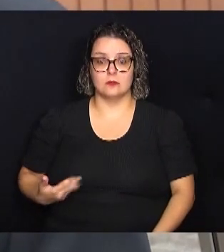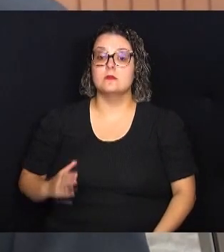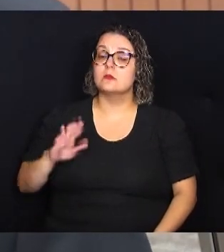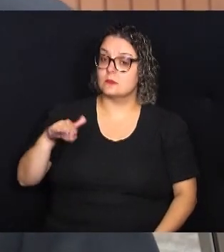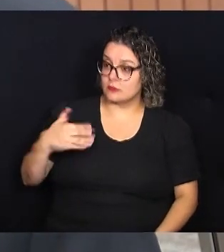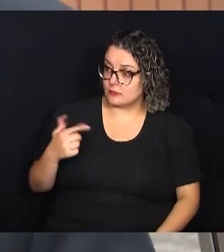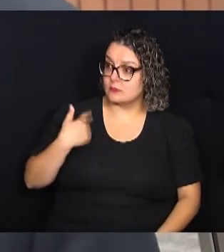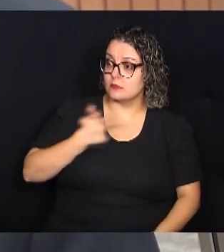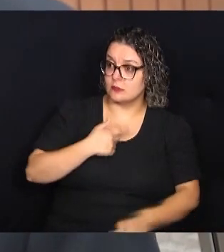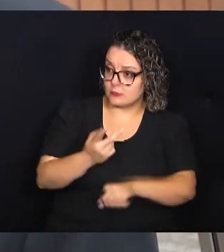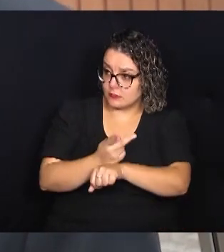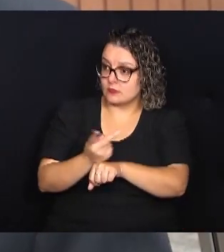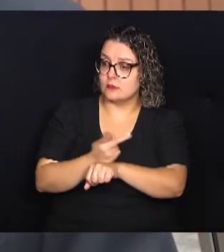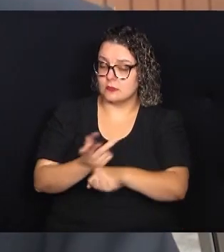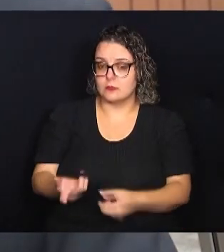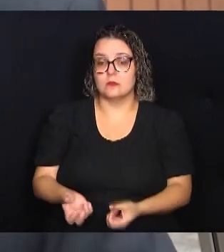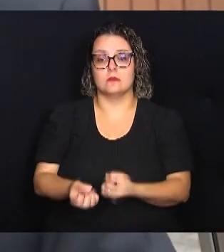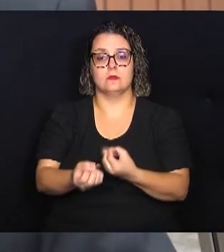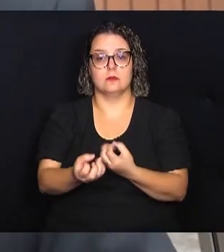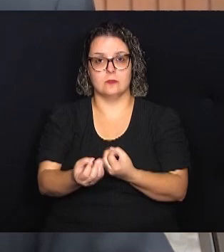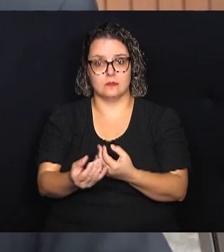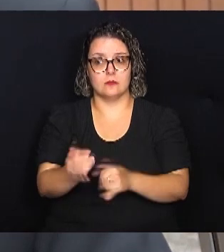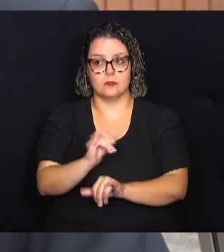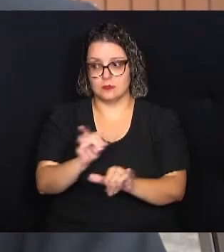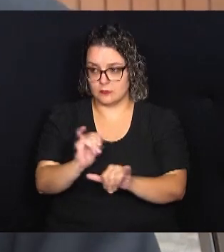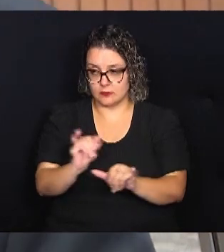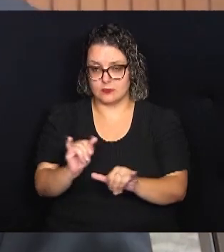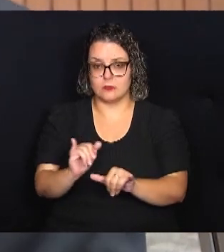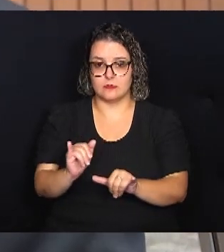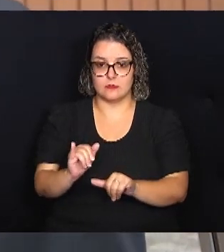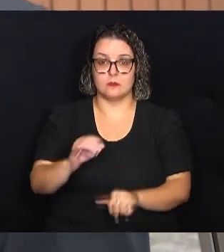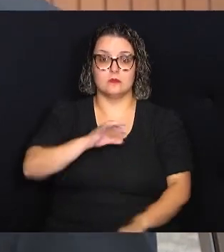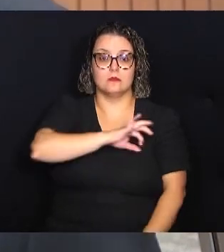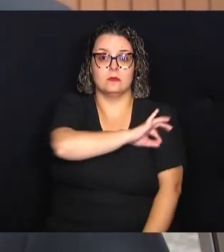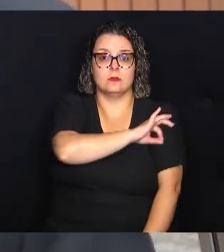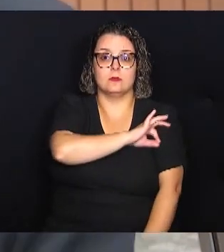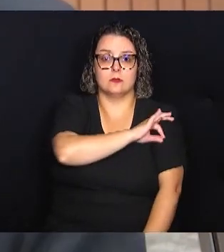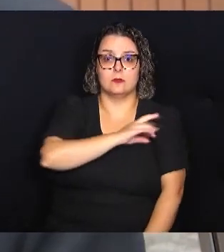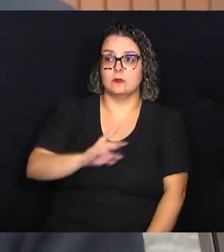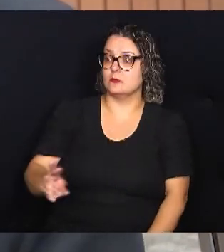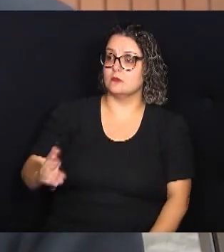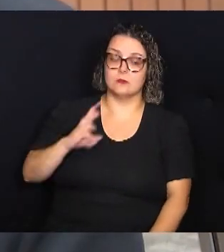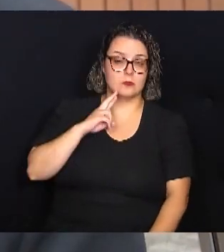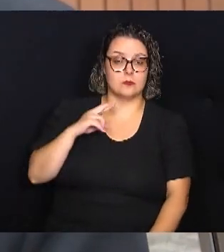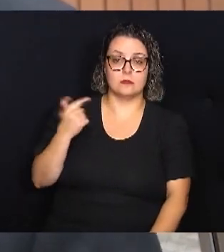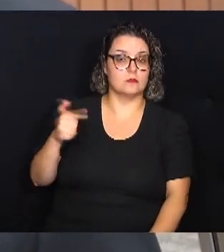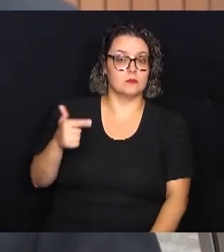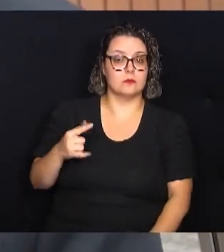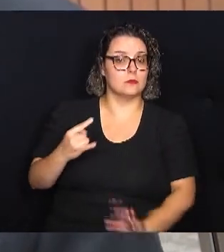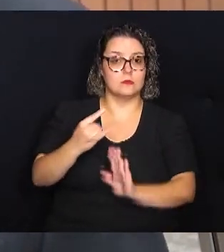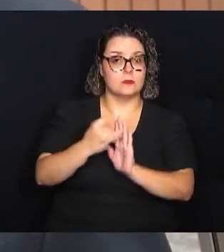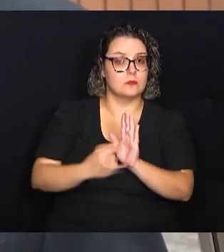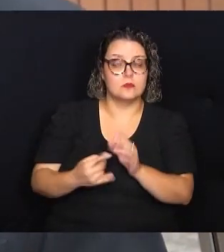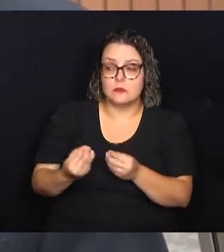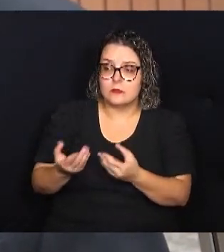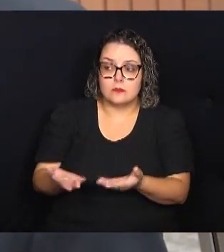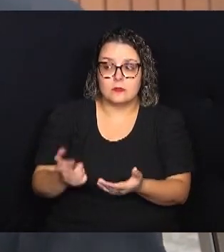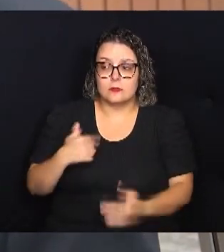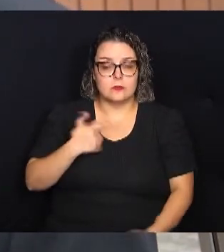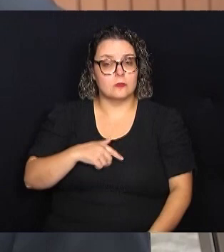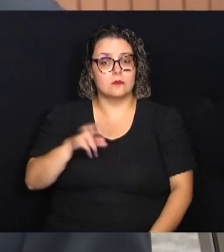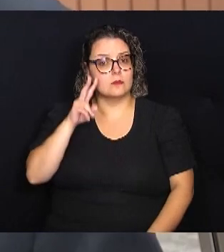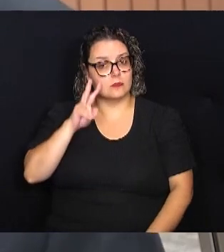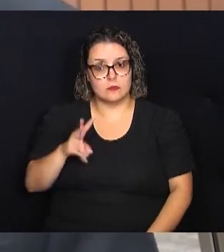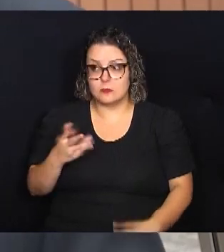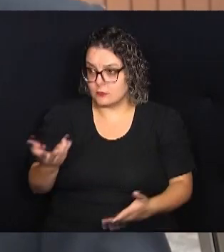buscar informações, a prefeitura nos respondeu que não tinha um termo de entrega para que nós pudéssemos ver, inclusive,